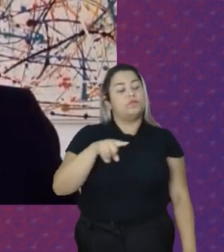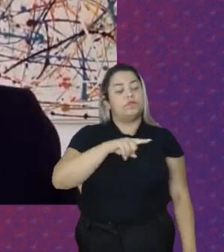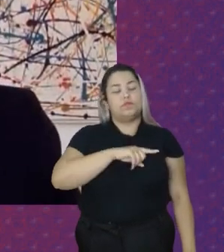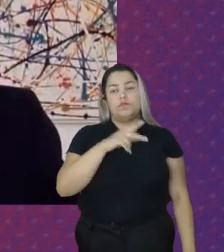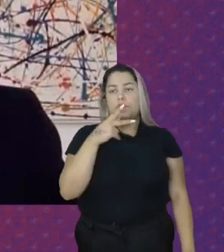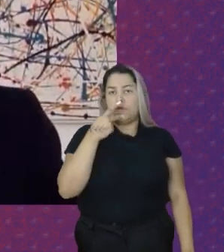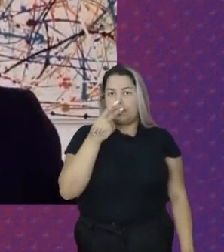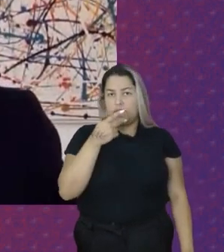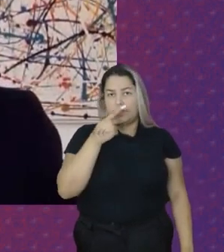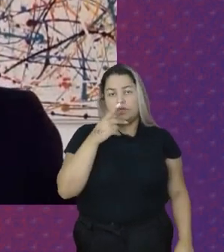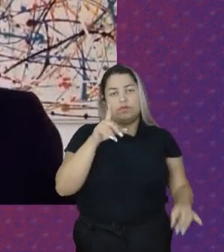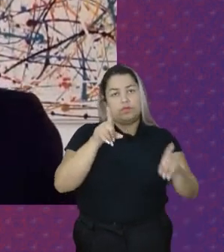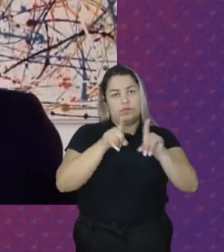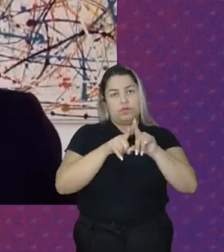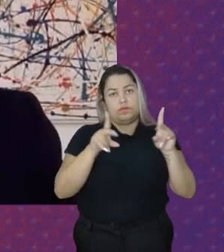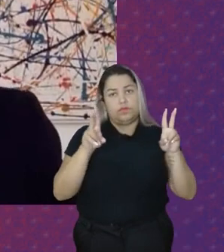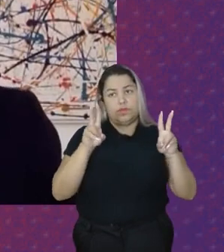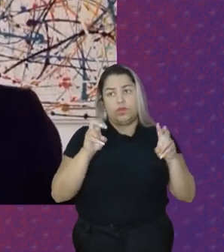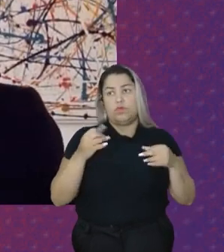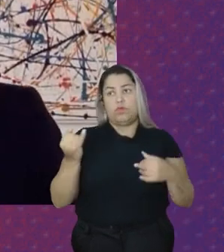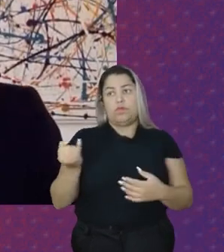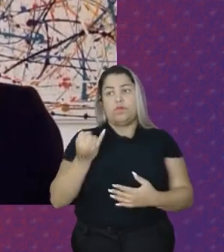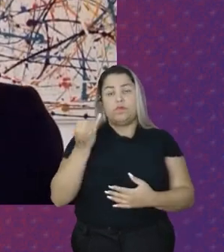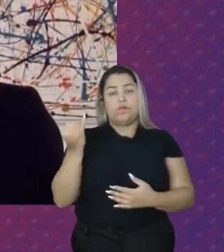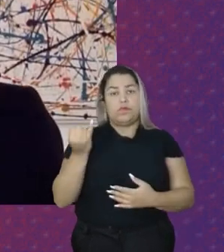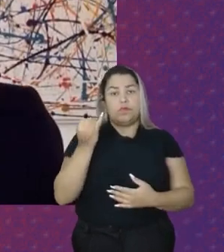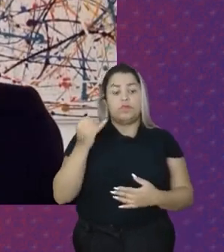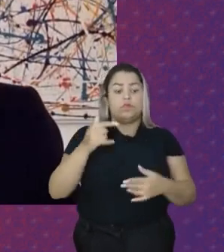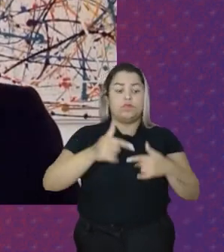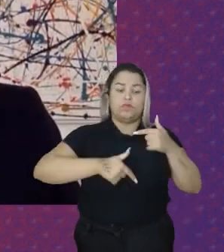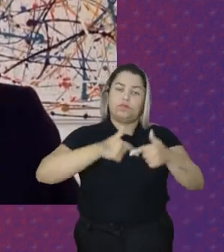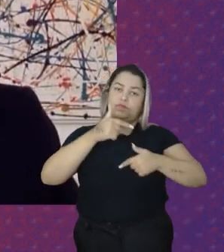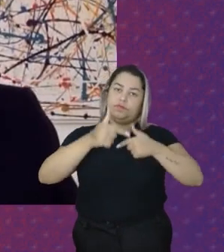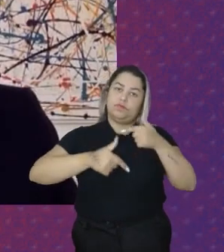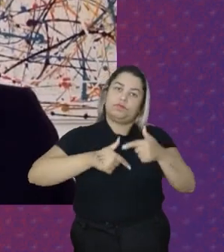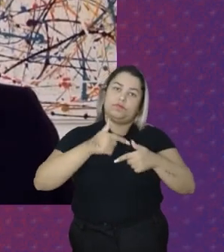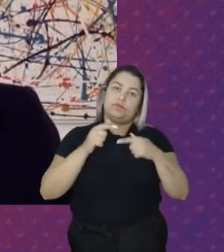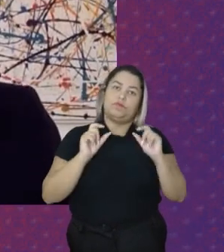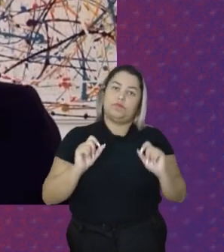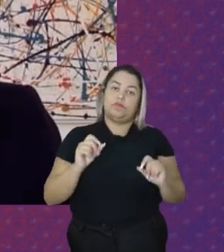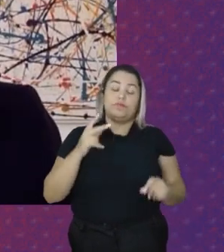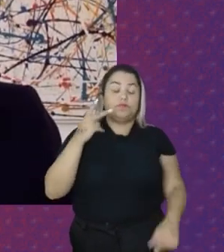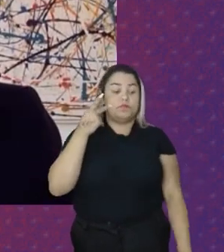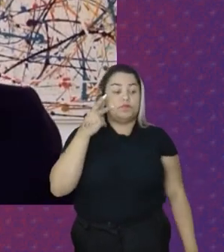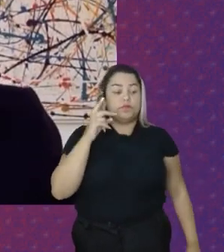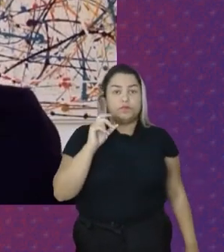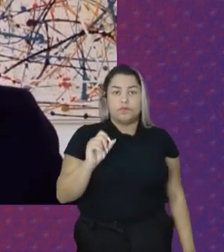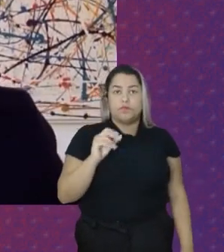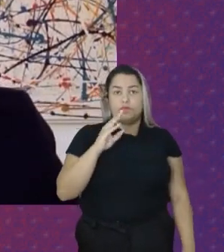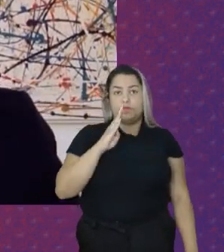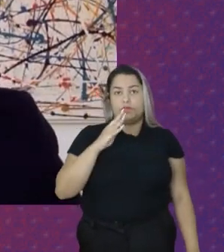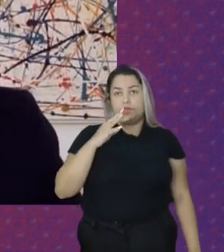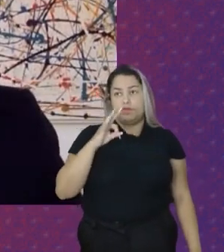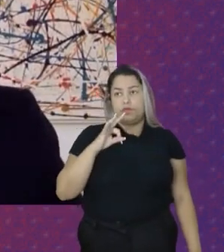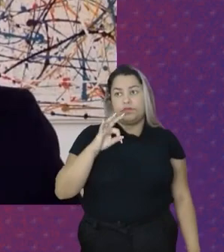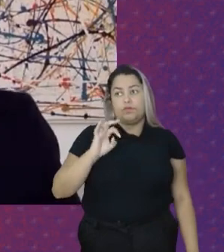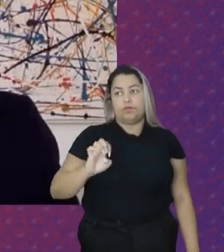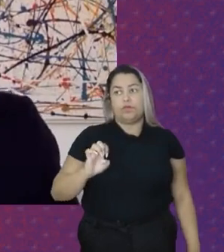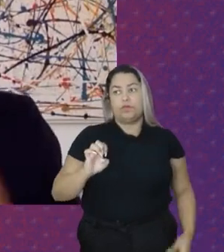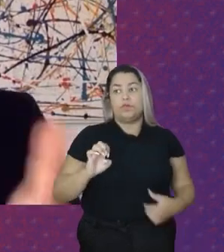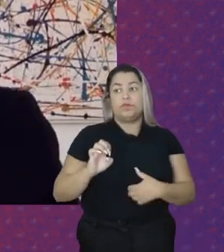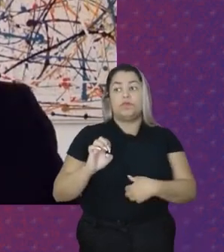Também Sobre Qual é A importância Do trabalho Doméstico Para o bem viver Vamos